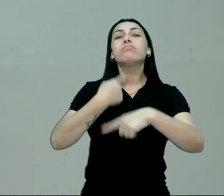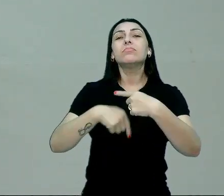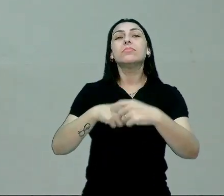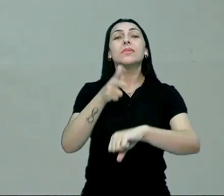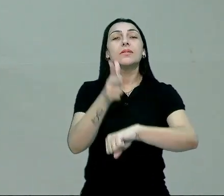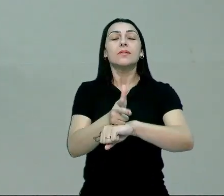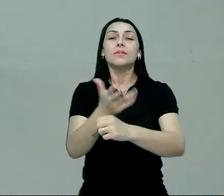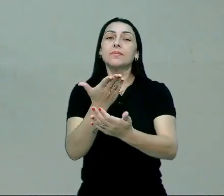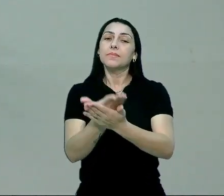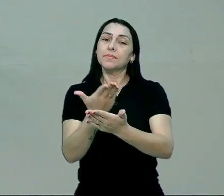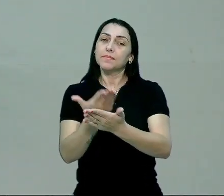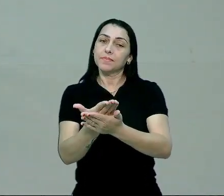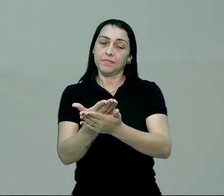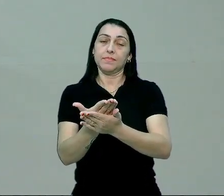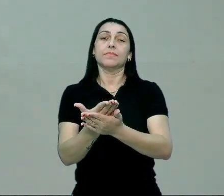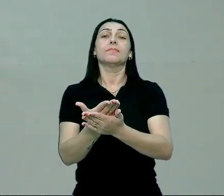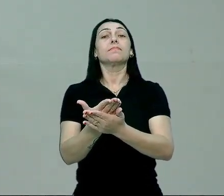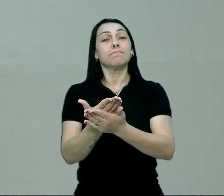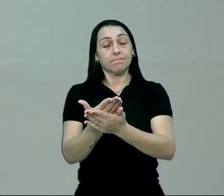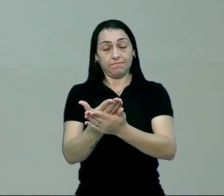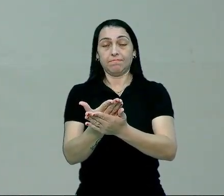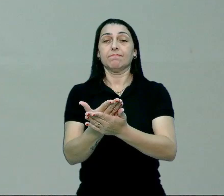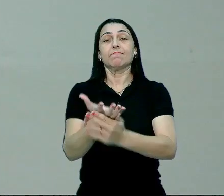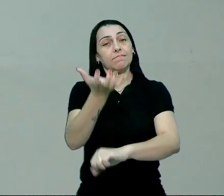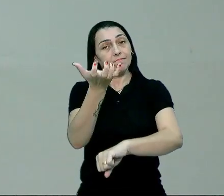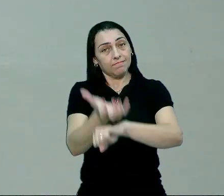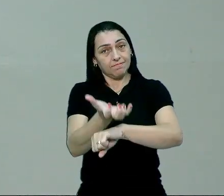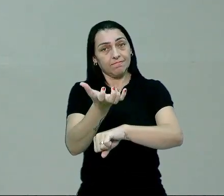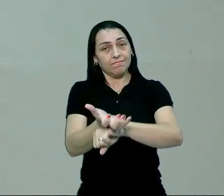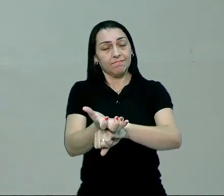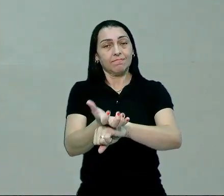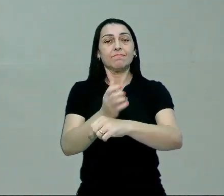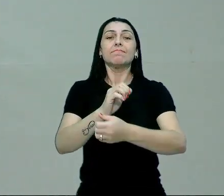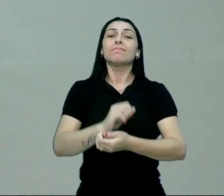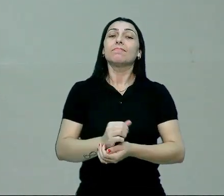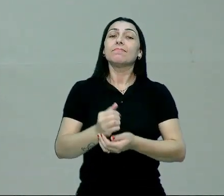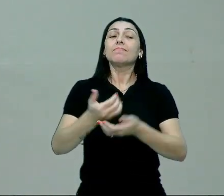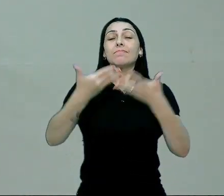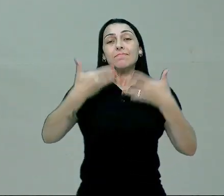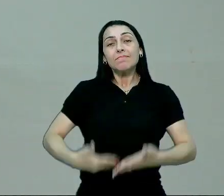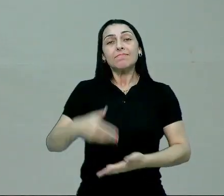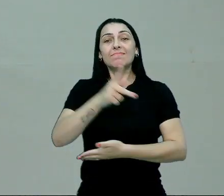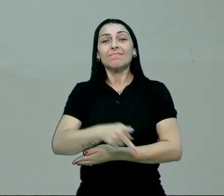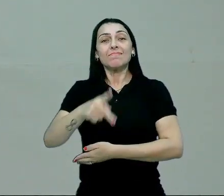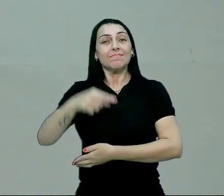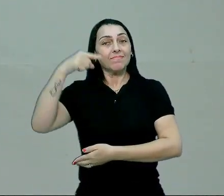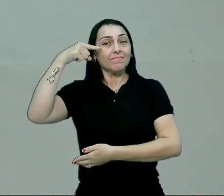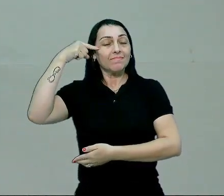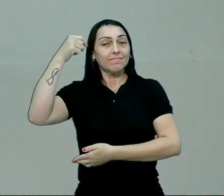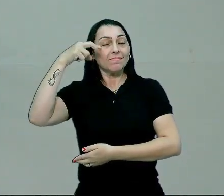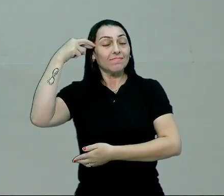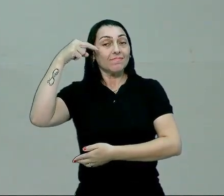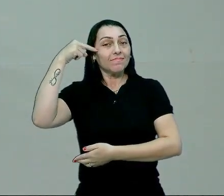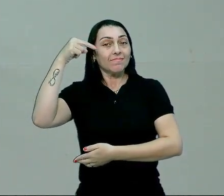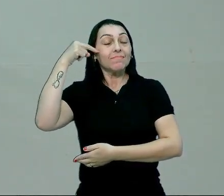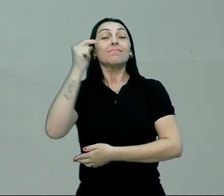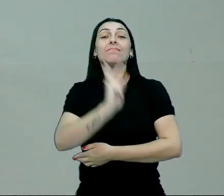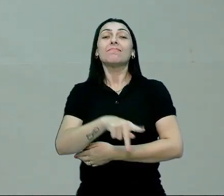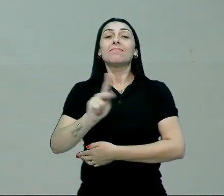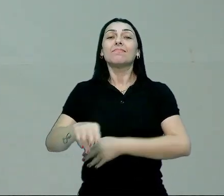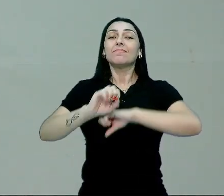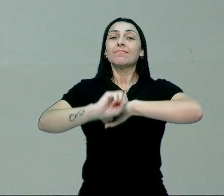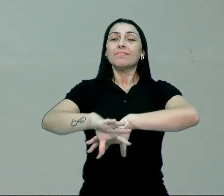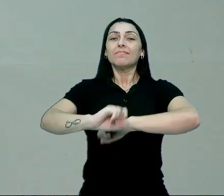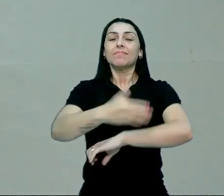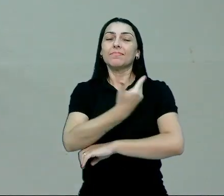as videoaulas das distintas disciplinas. Eu sou o professor Ney Araújo, professor da